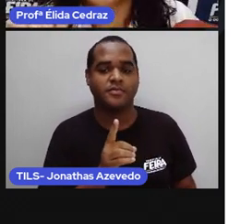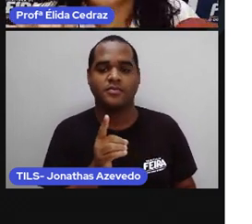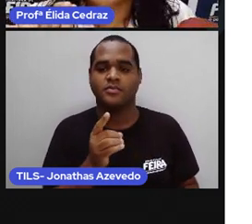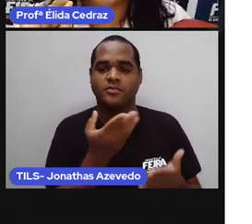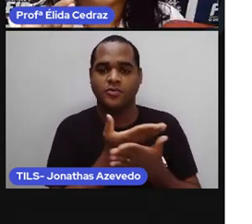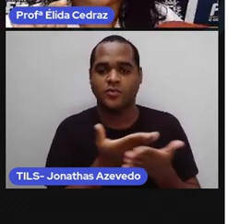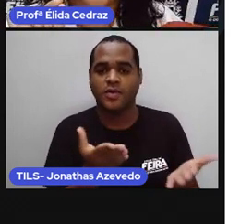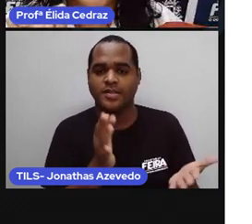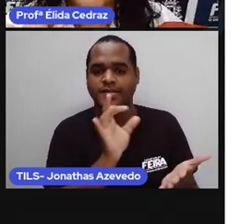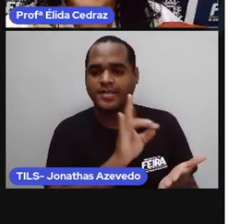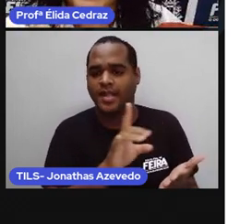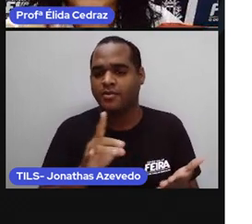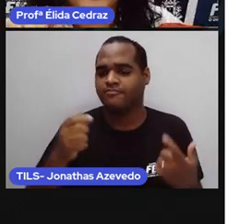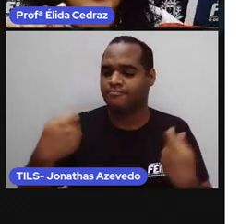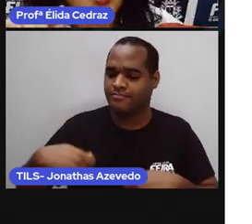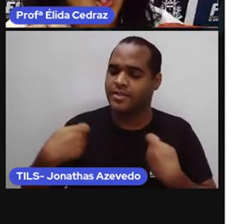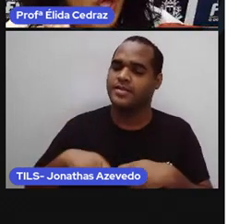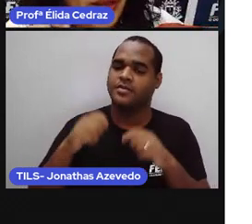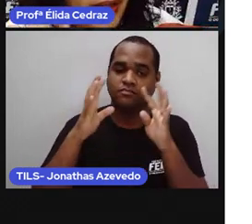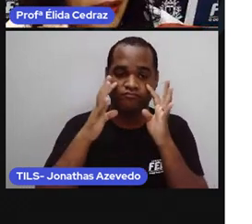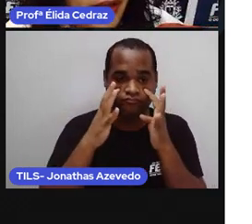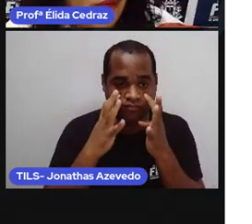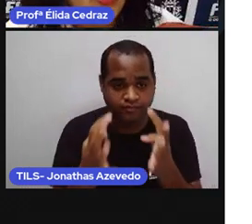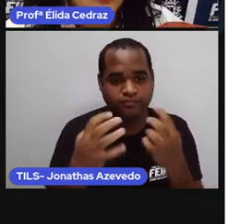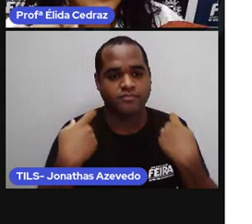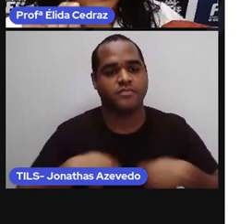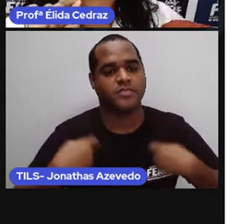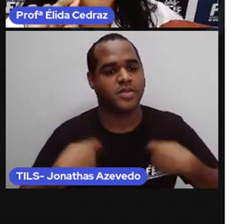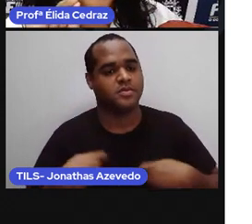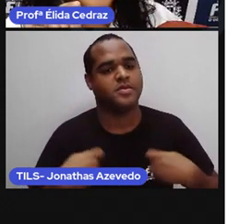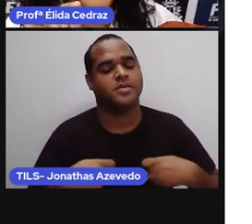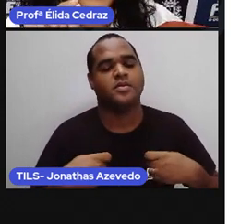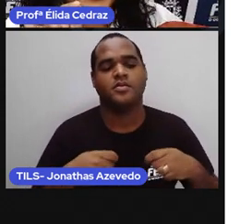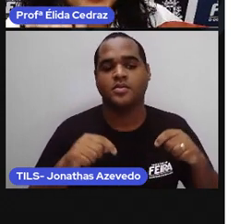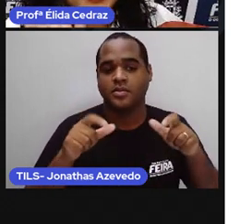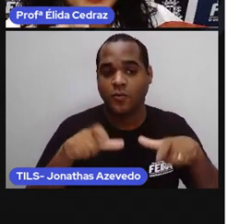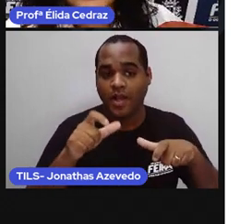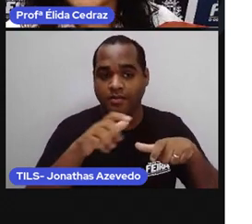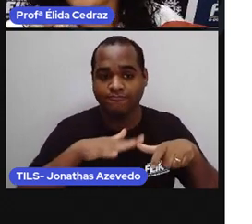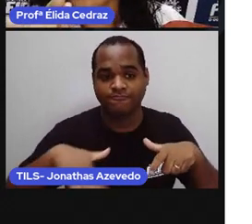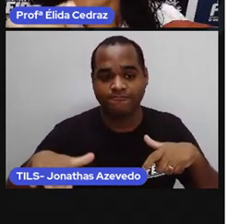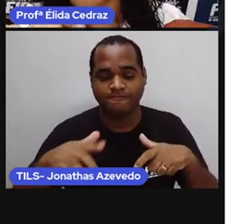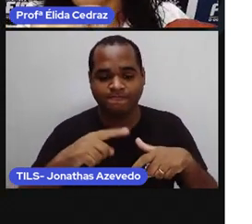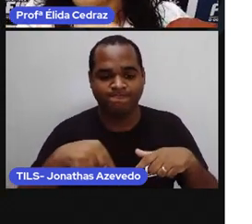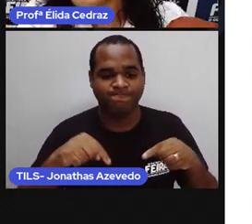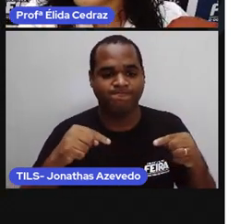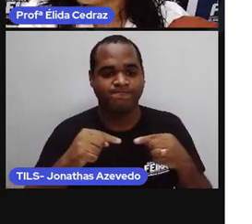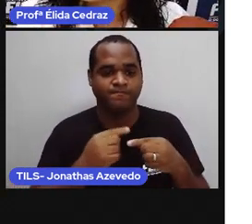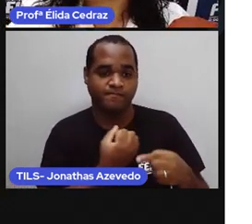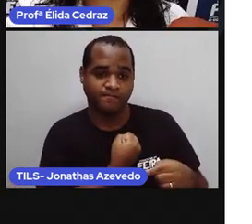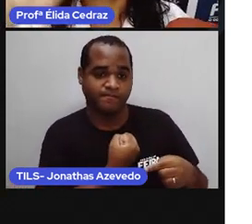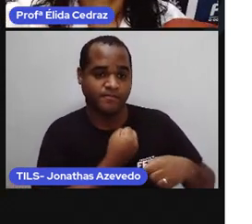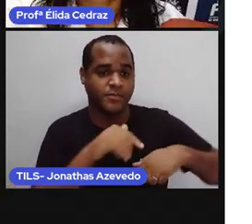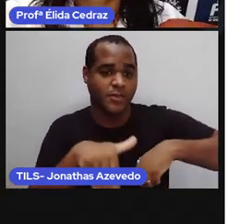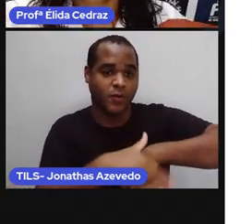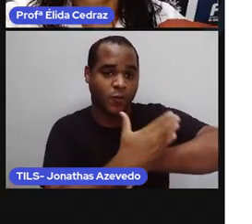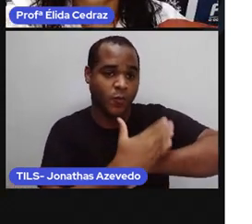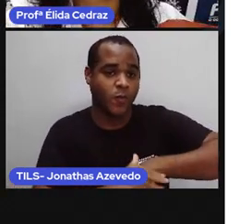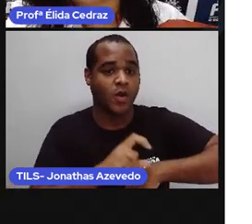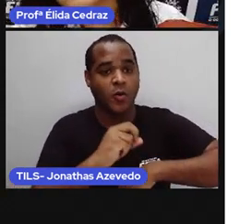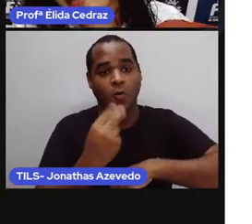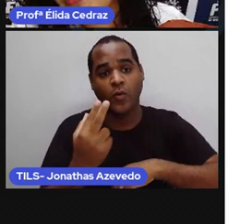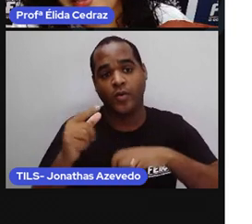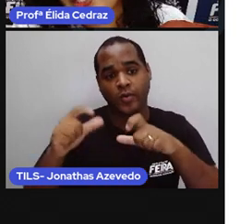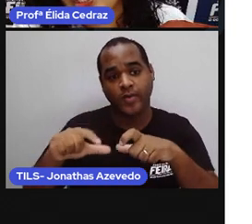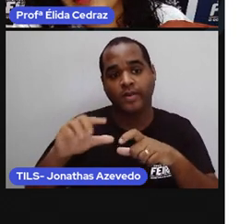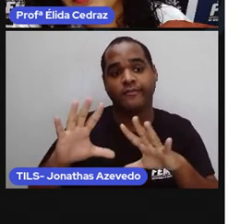cuidado de colocar no local o nosso endereço ou o endereço do lugar